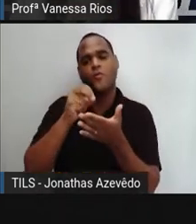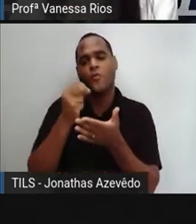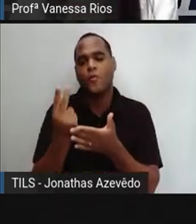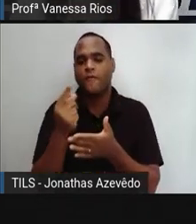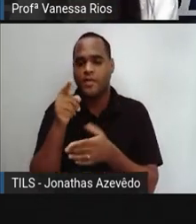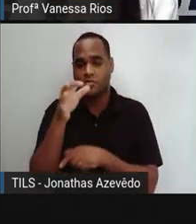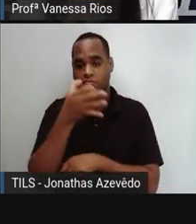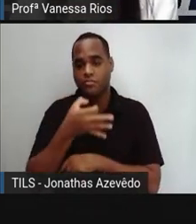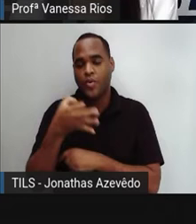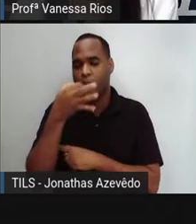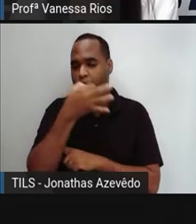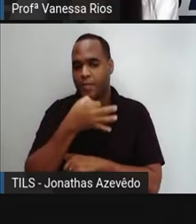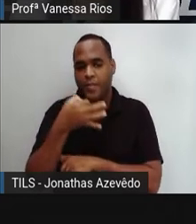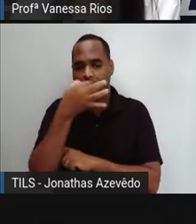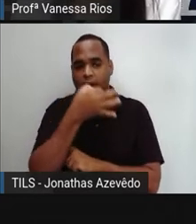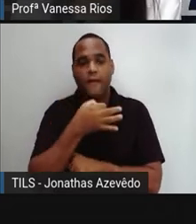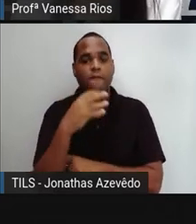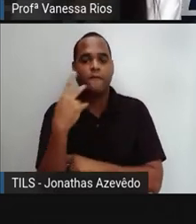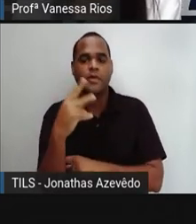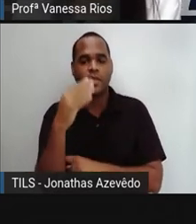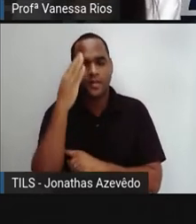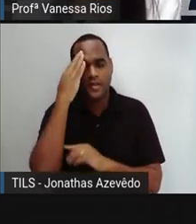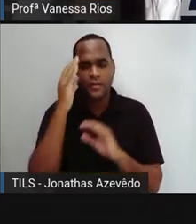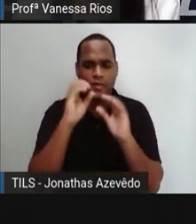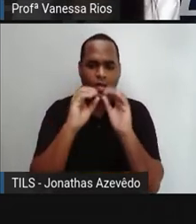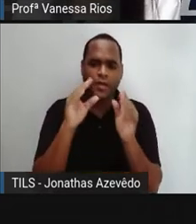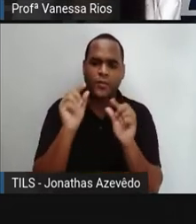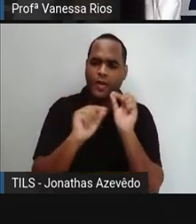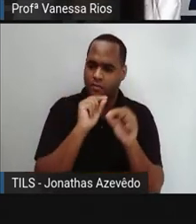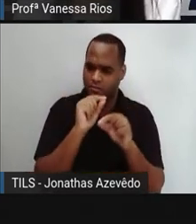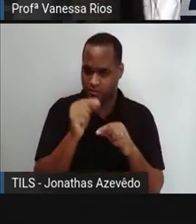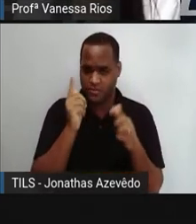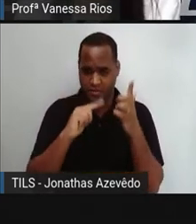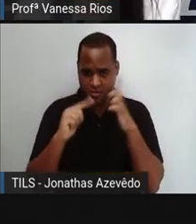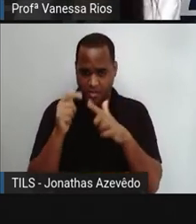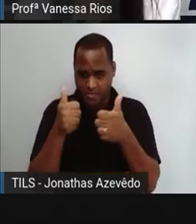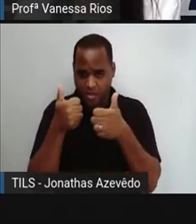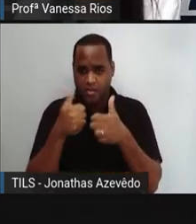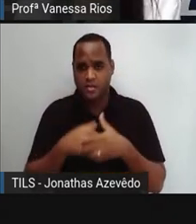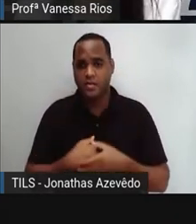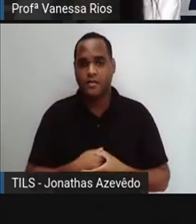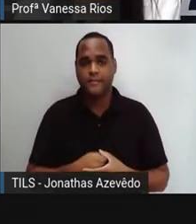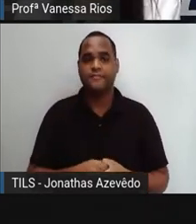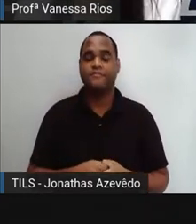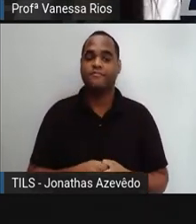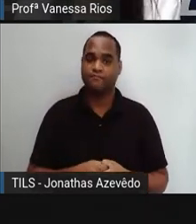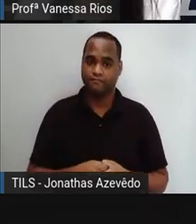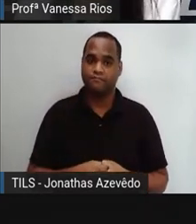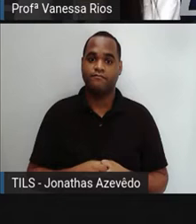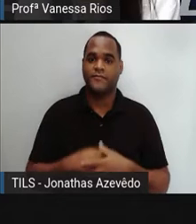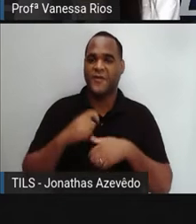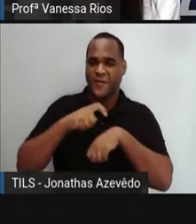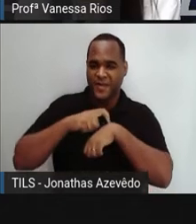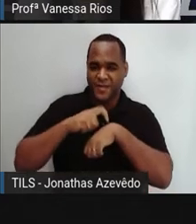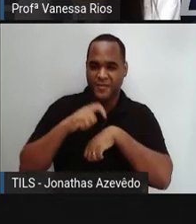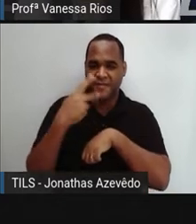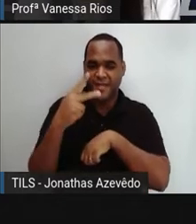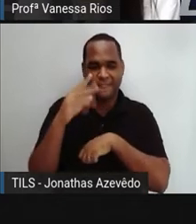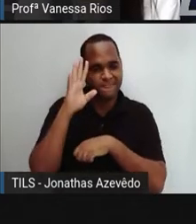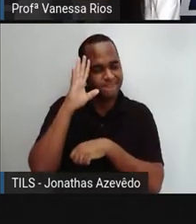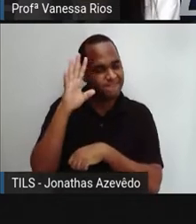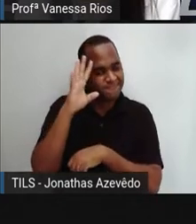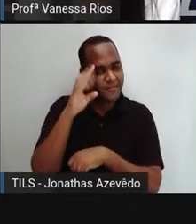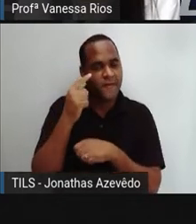oralizar o que vocês estão vendo, como é que vocês fariam? A Pró vai dar um tempinho aí para vocês